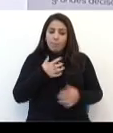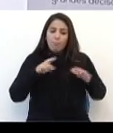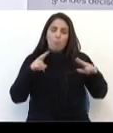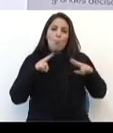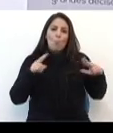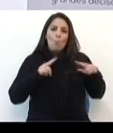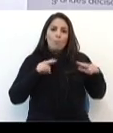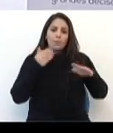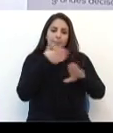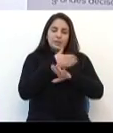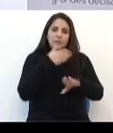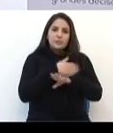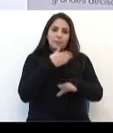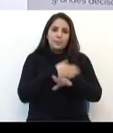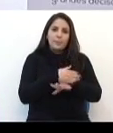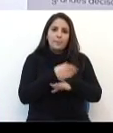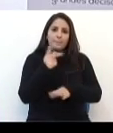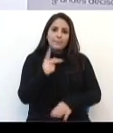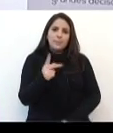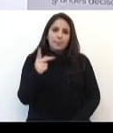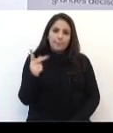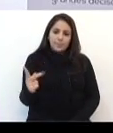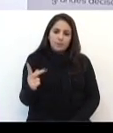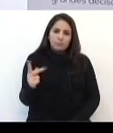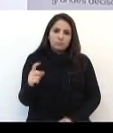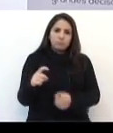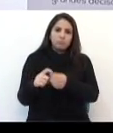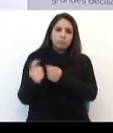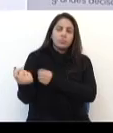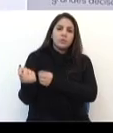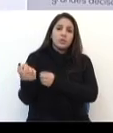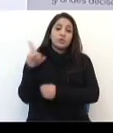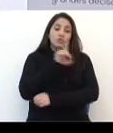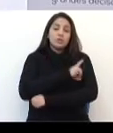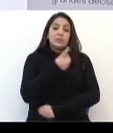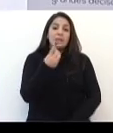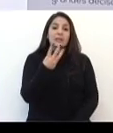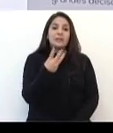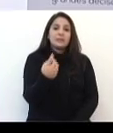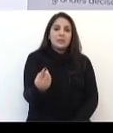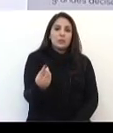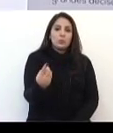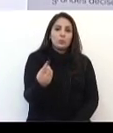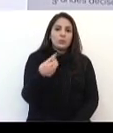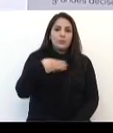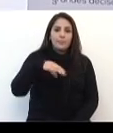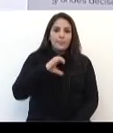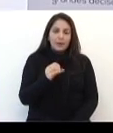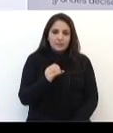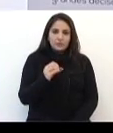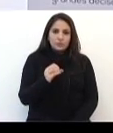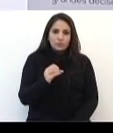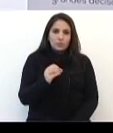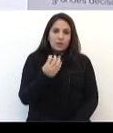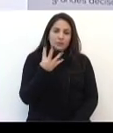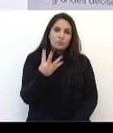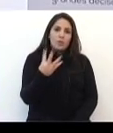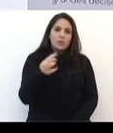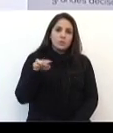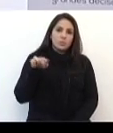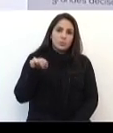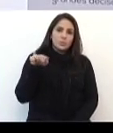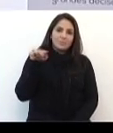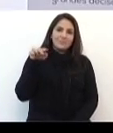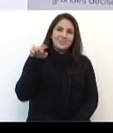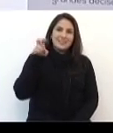particularmente, fazia parte do Partido Progressista, me desfilei no dia 31 de março, às 16h59, junto